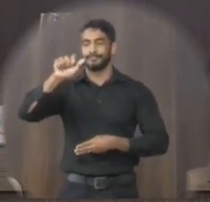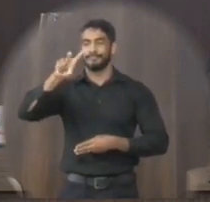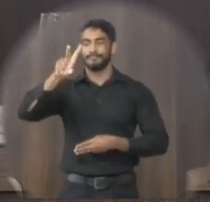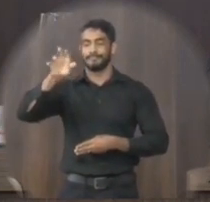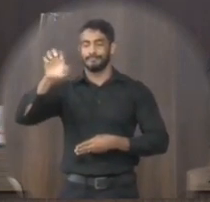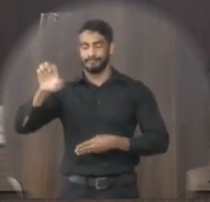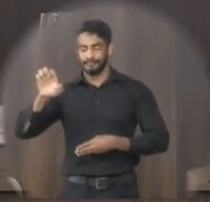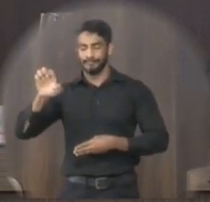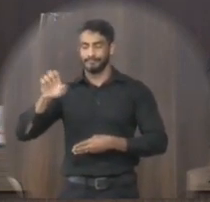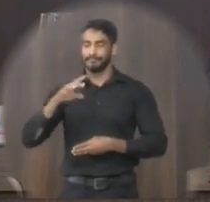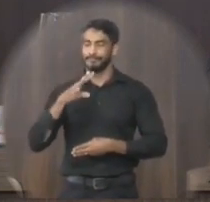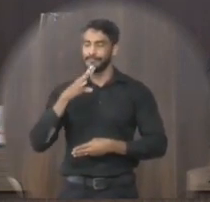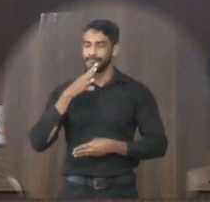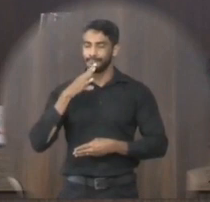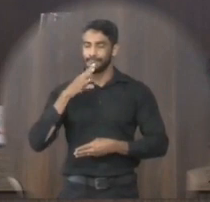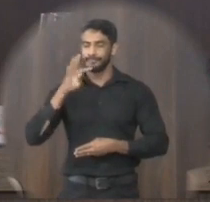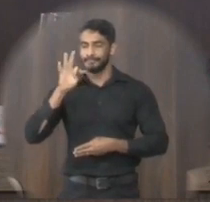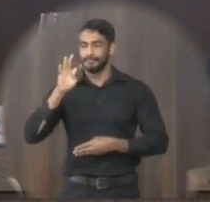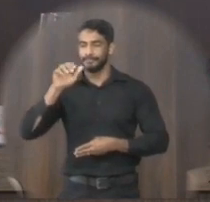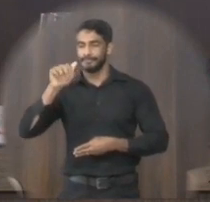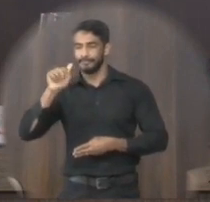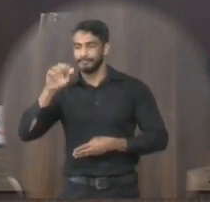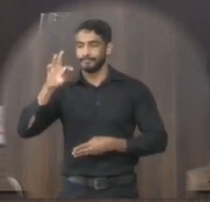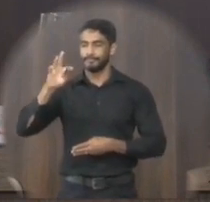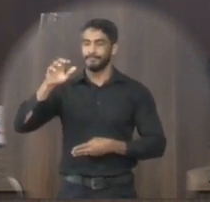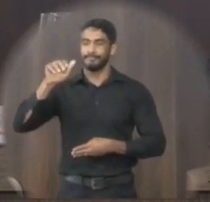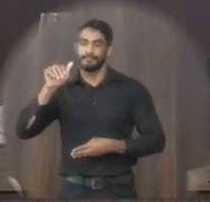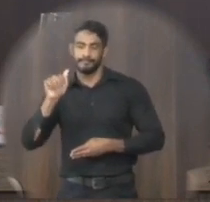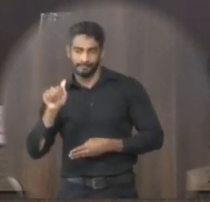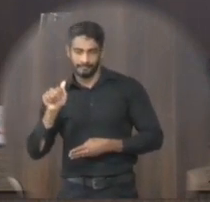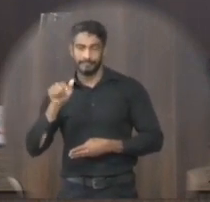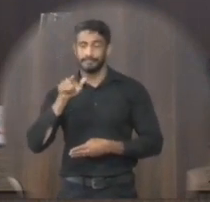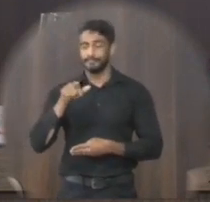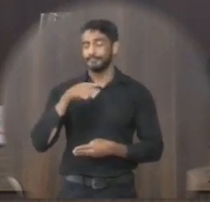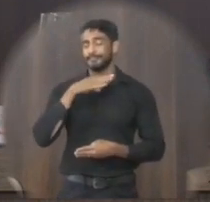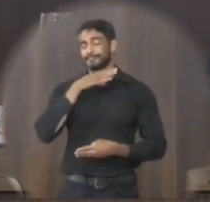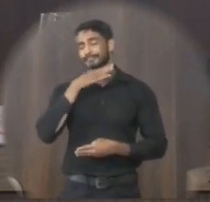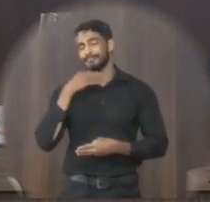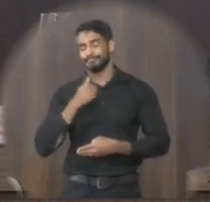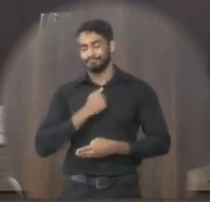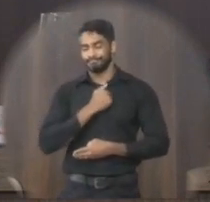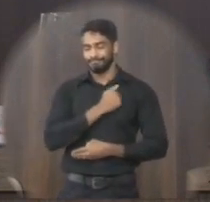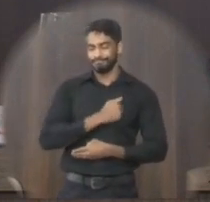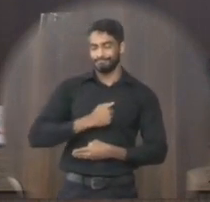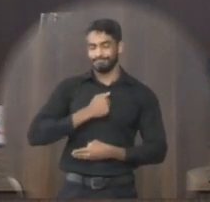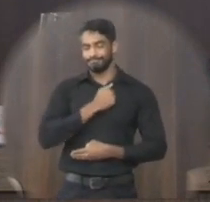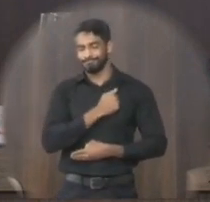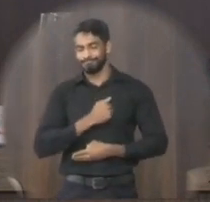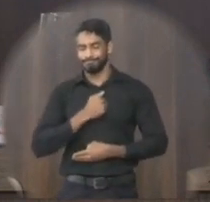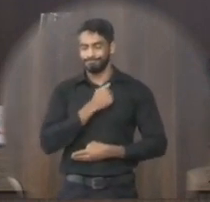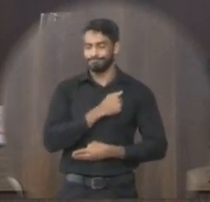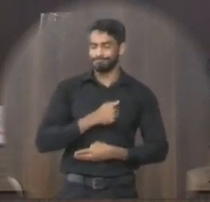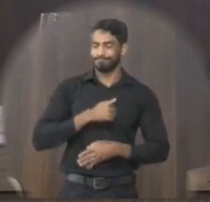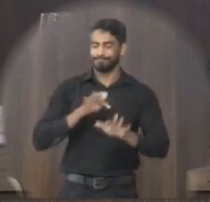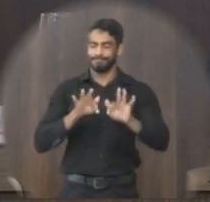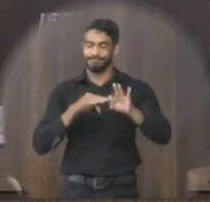Veloso conhecido como tatá do iorgute que partiu deixando eternas saudades aos familiares e amigos